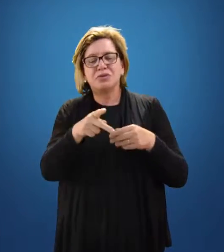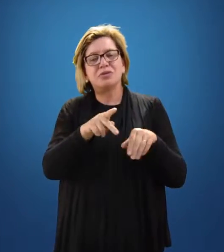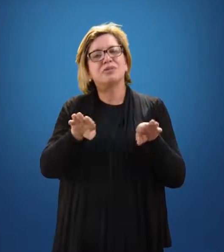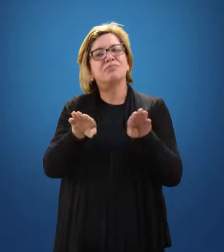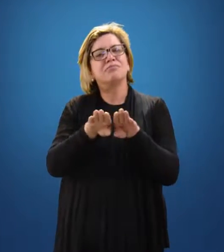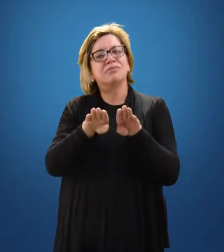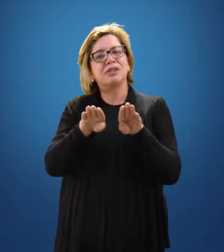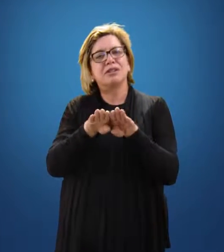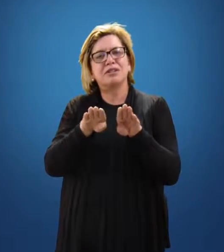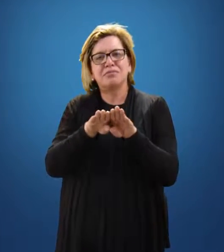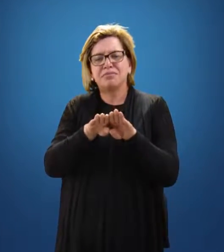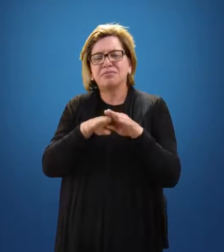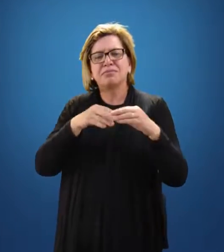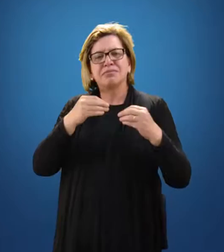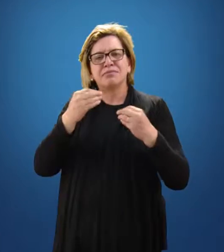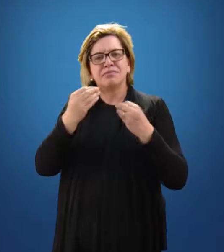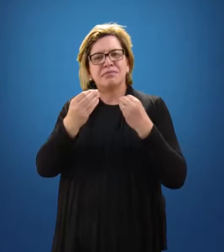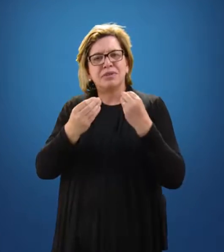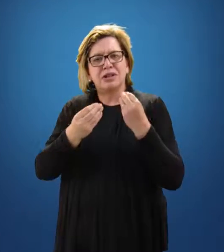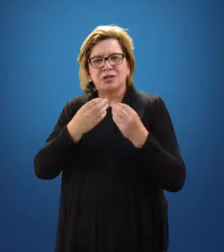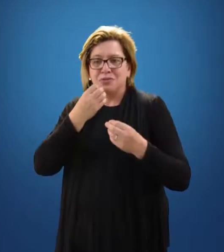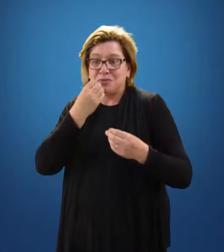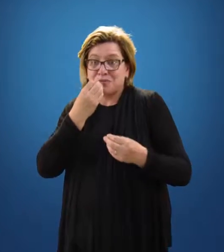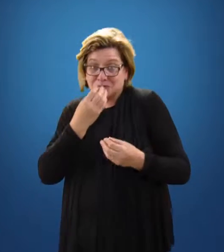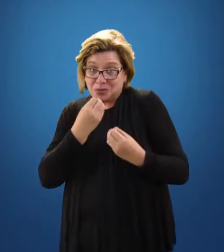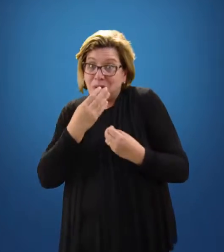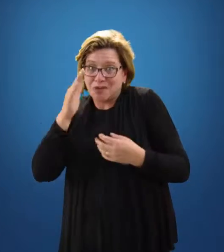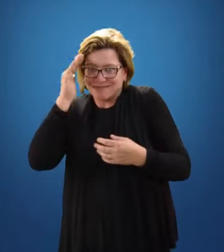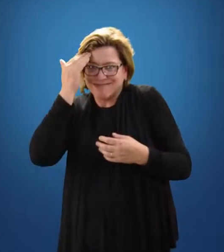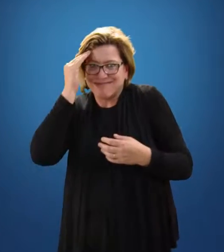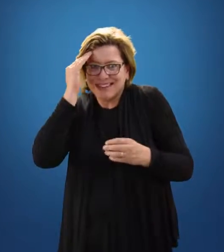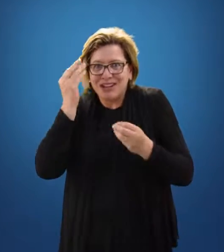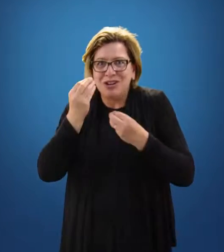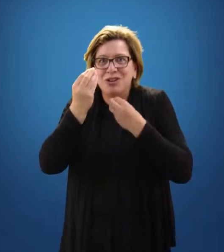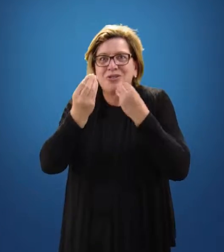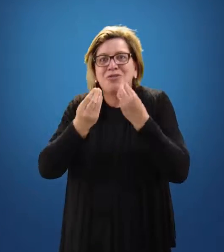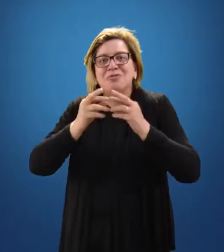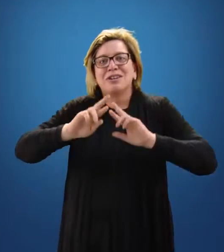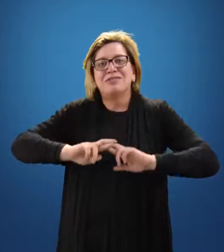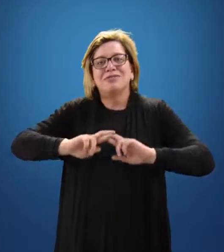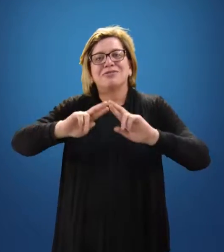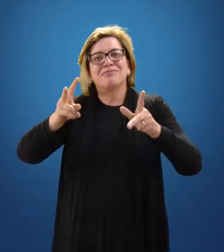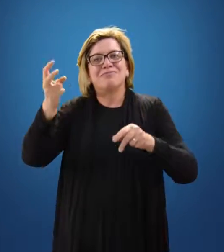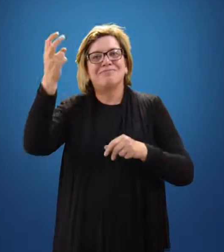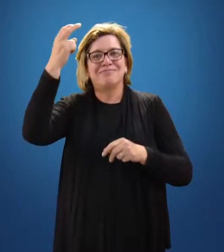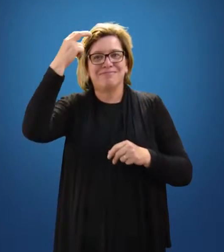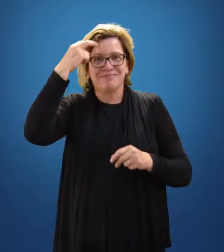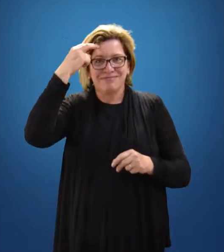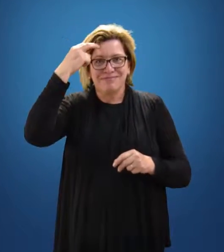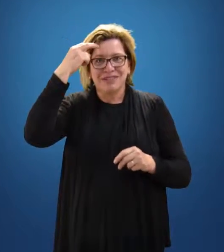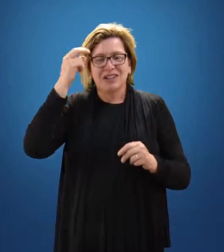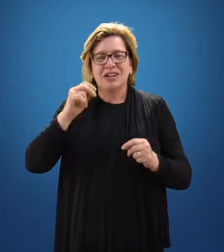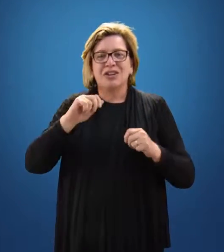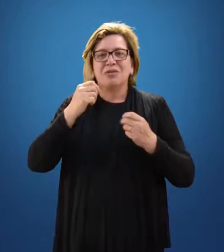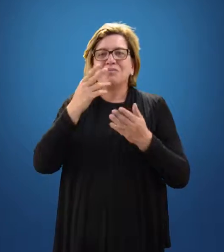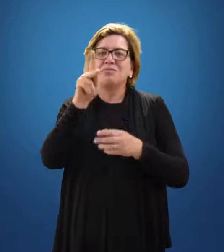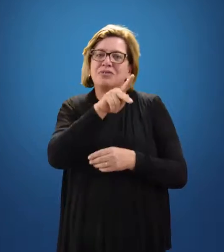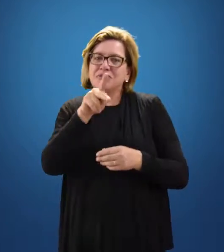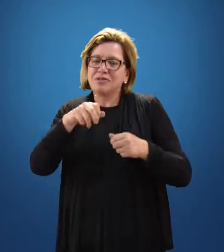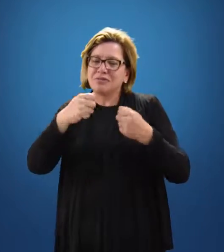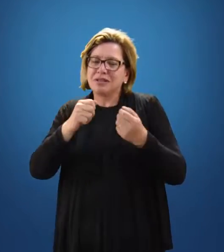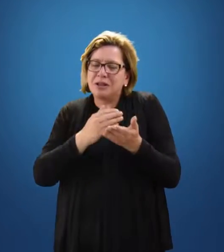passe a ser um bom entendedor dessas manifestações culturais. Ele deve começar